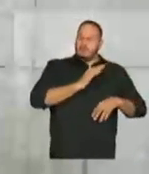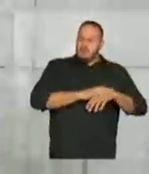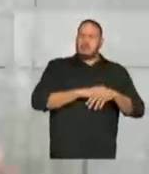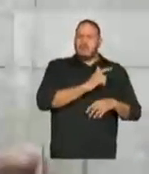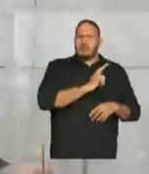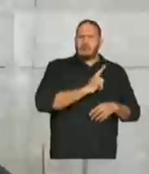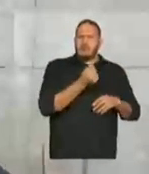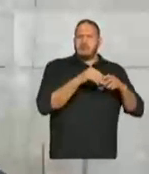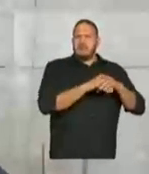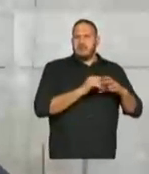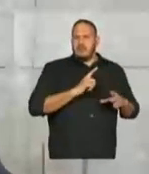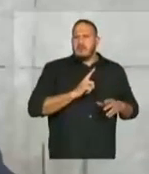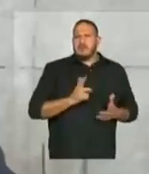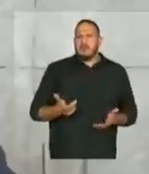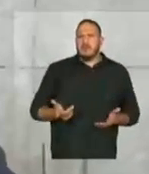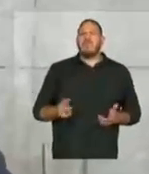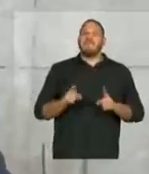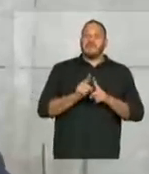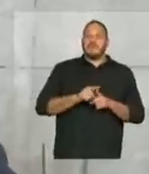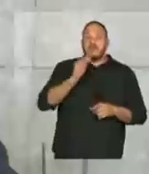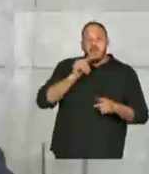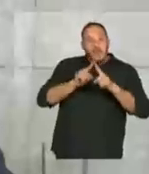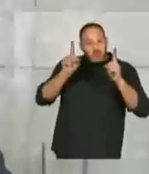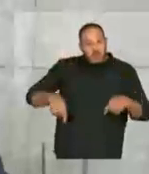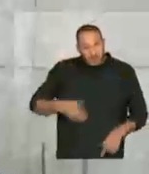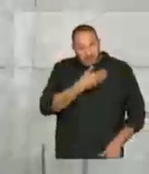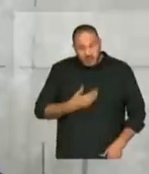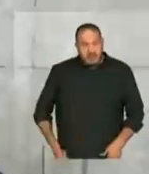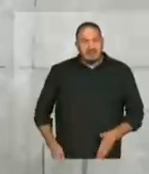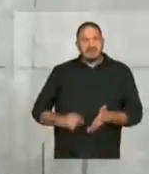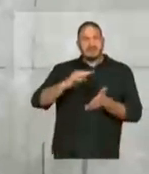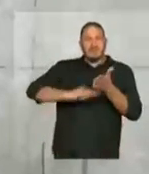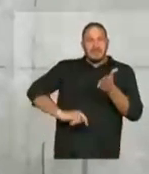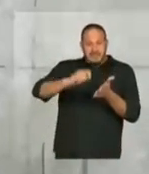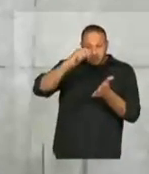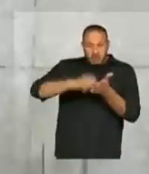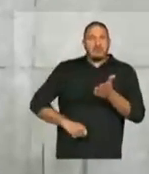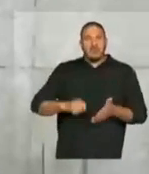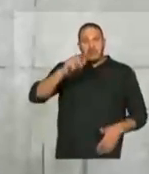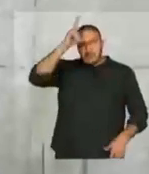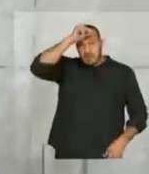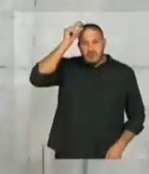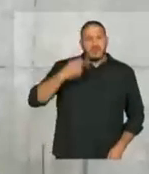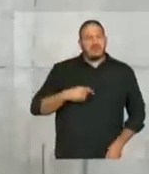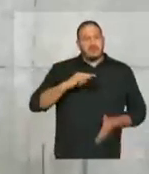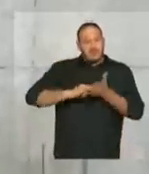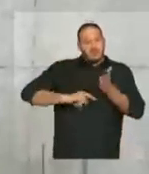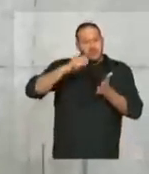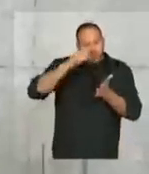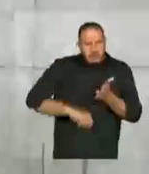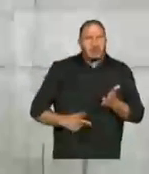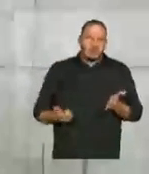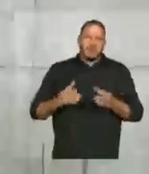Além disso, os servidores assinaram um contrato com a Prefeitura. Esse contrato, ele faz